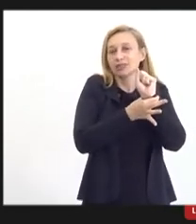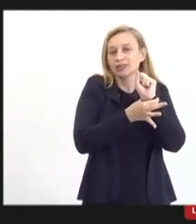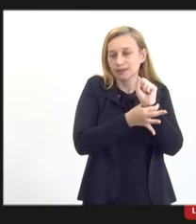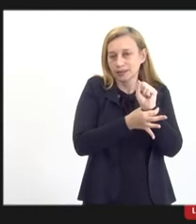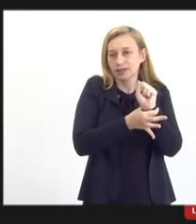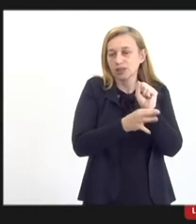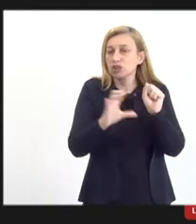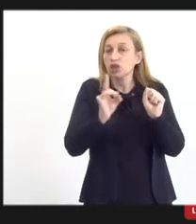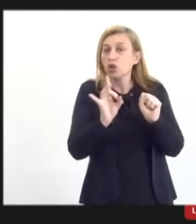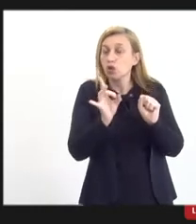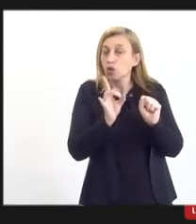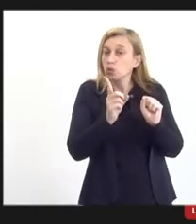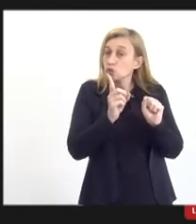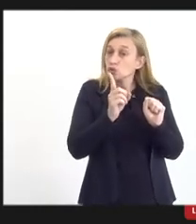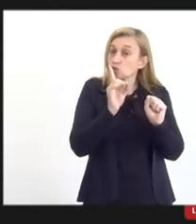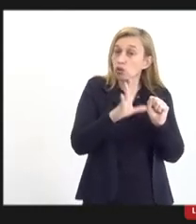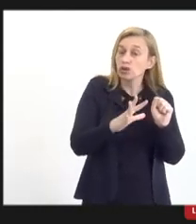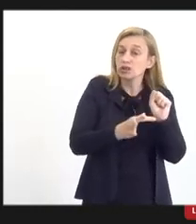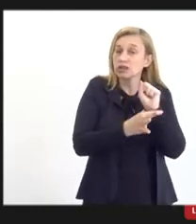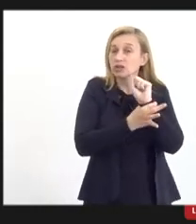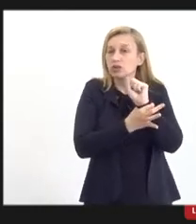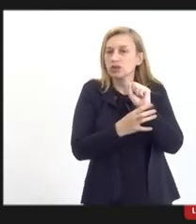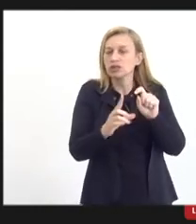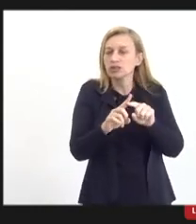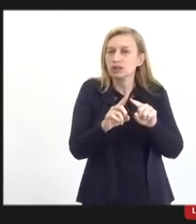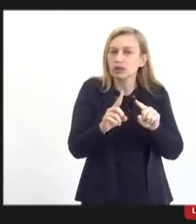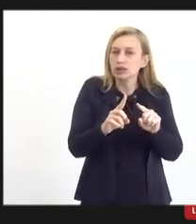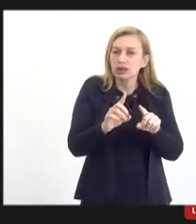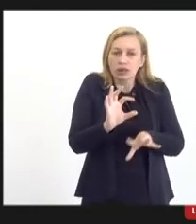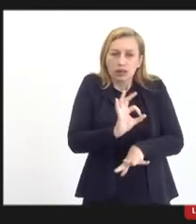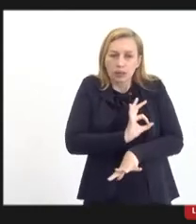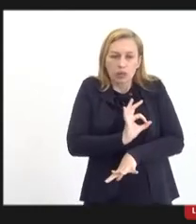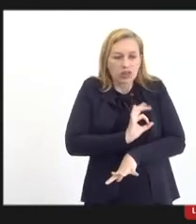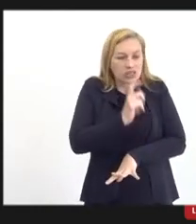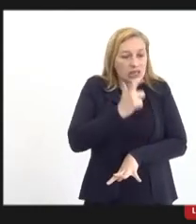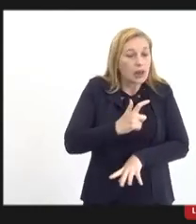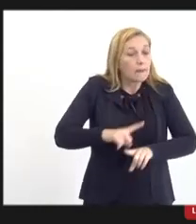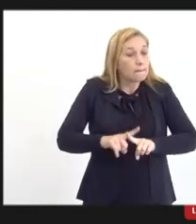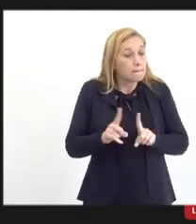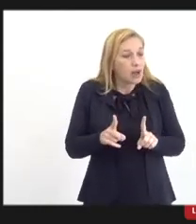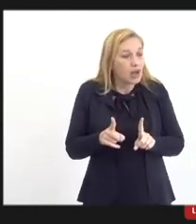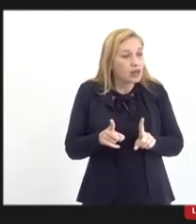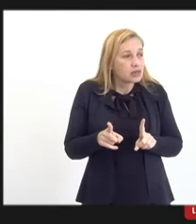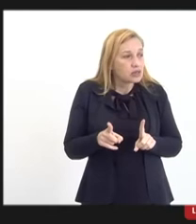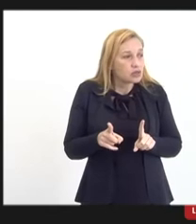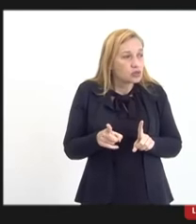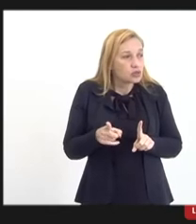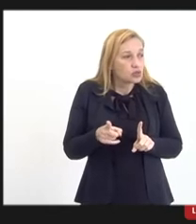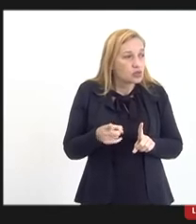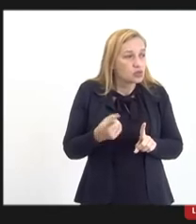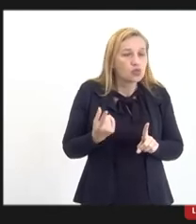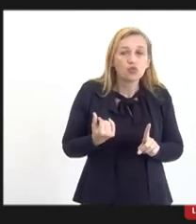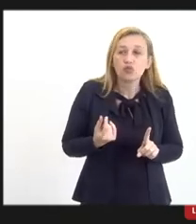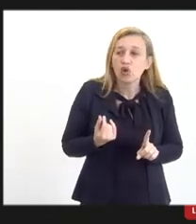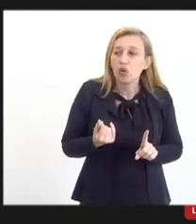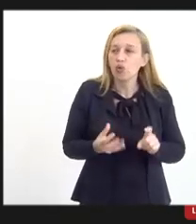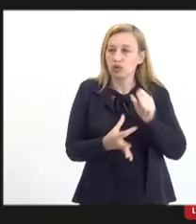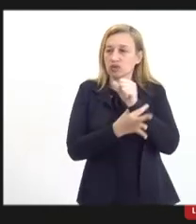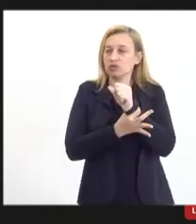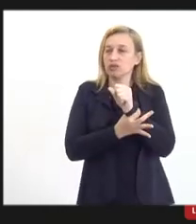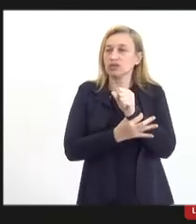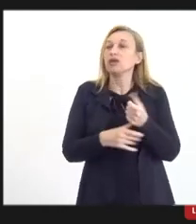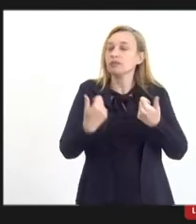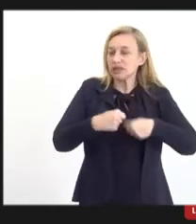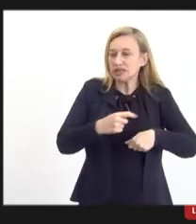não só a segurança é, vamos dizer, da polícia, mas uma questão do custo da segurança que ele tinha que